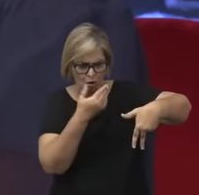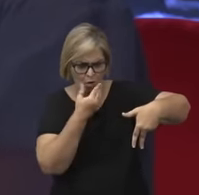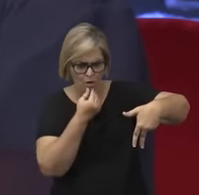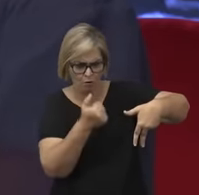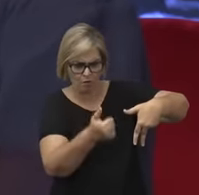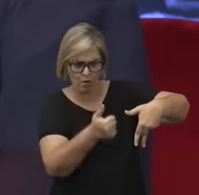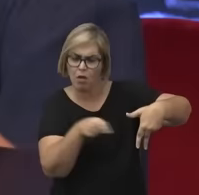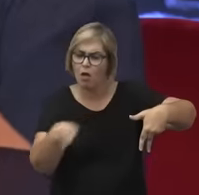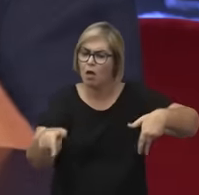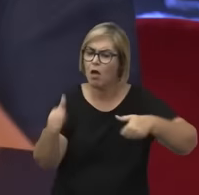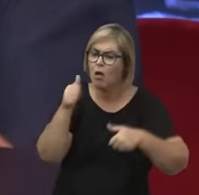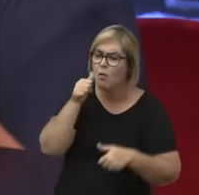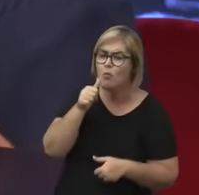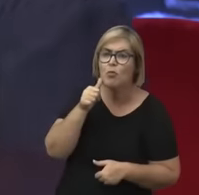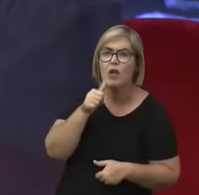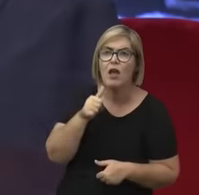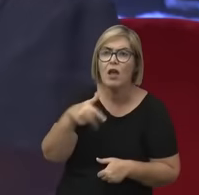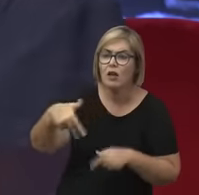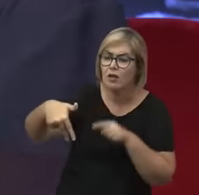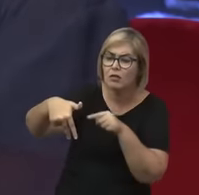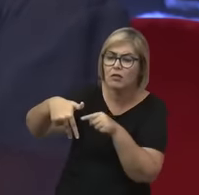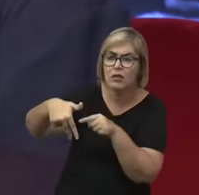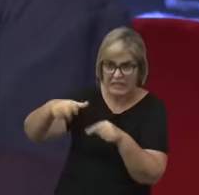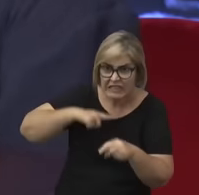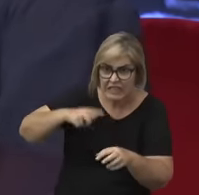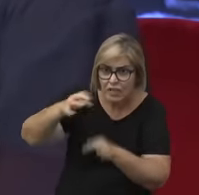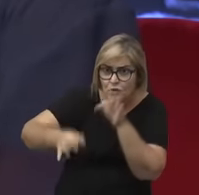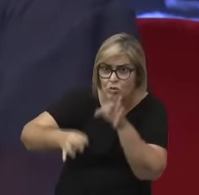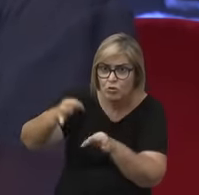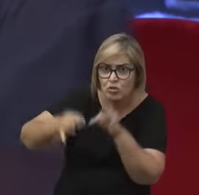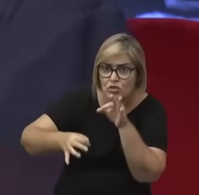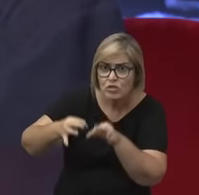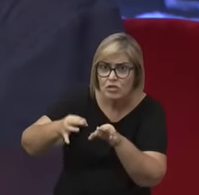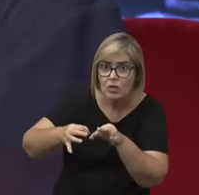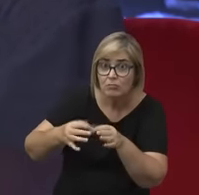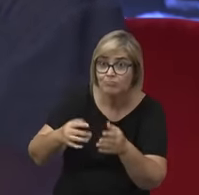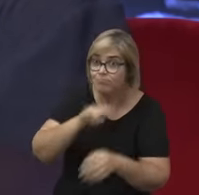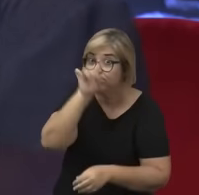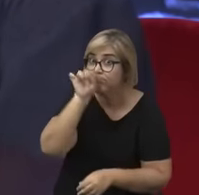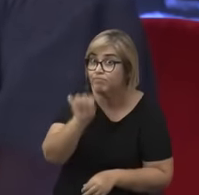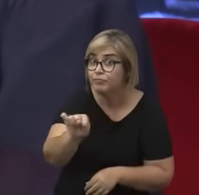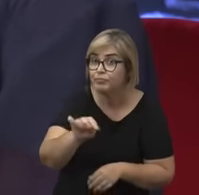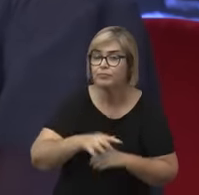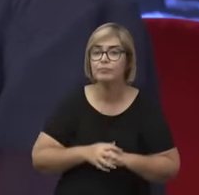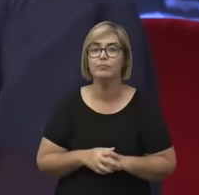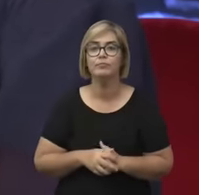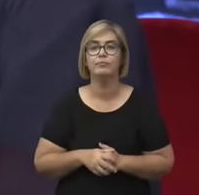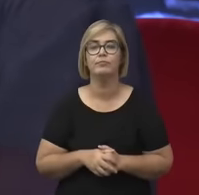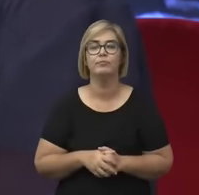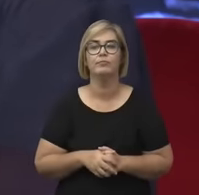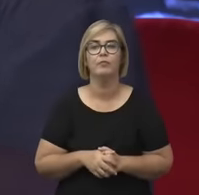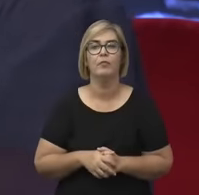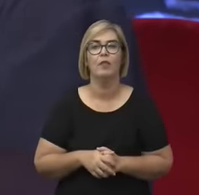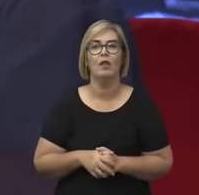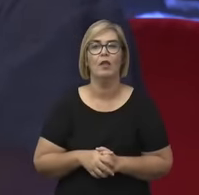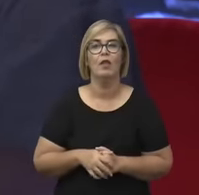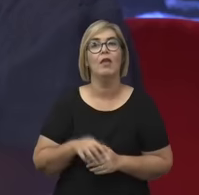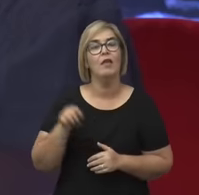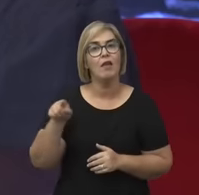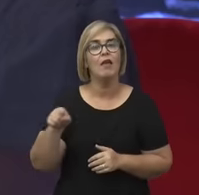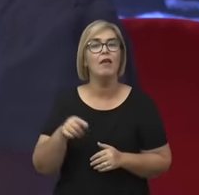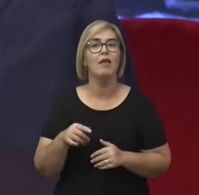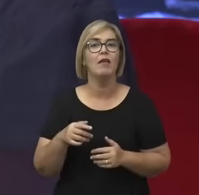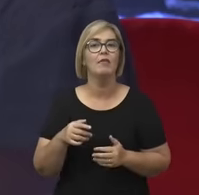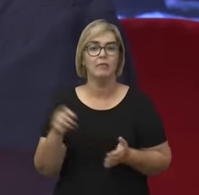da capacidade de justiça de uma certa sociedade, de uma certa civilização. E aí, a Anísia Floresta é essa